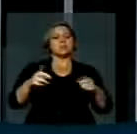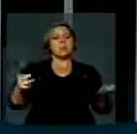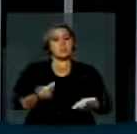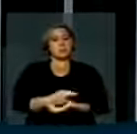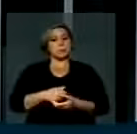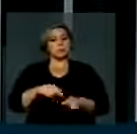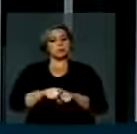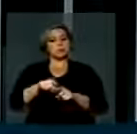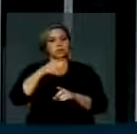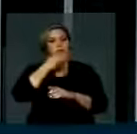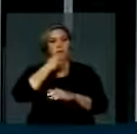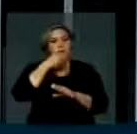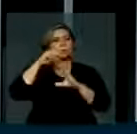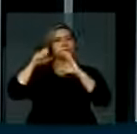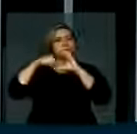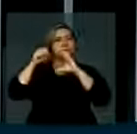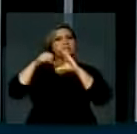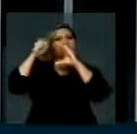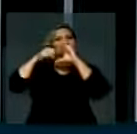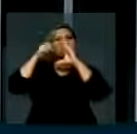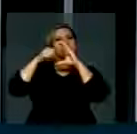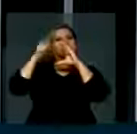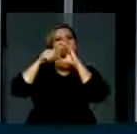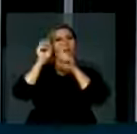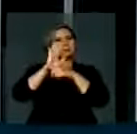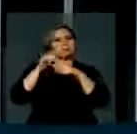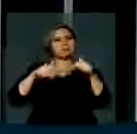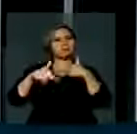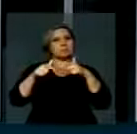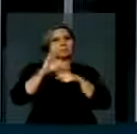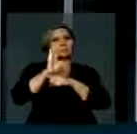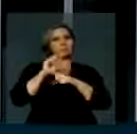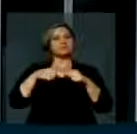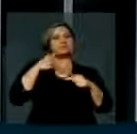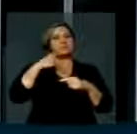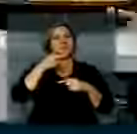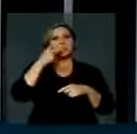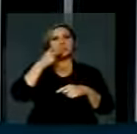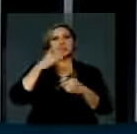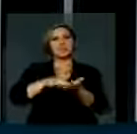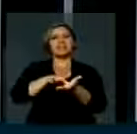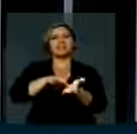agora, diante da morte de um jornalista, querem fazer demagogia. Era isso, Sr. Presidente.